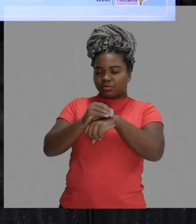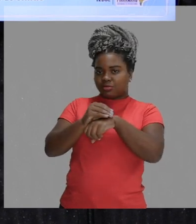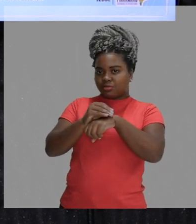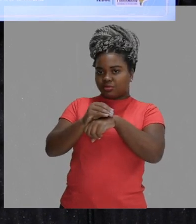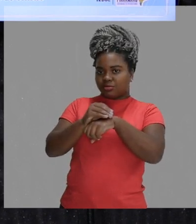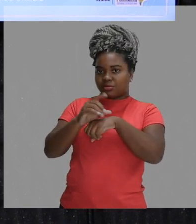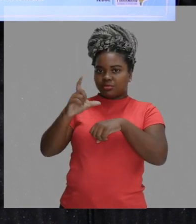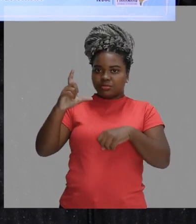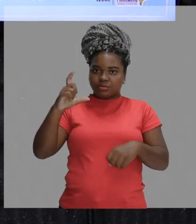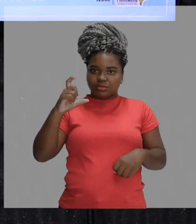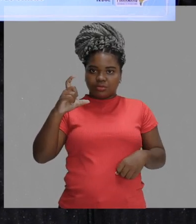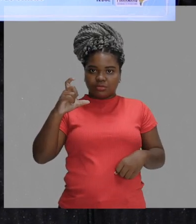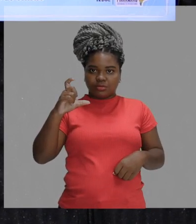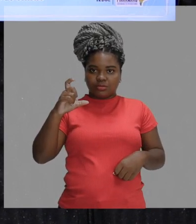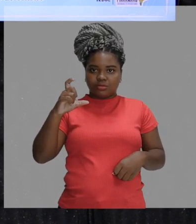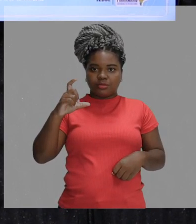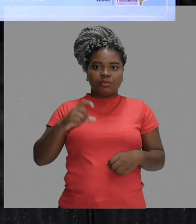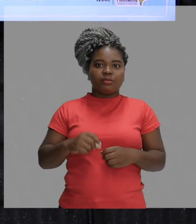fotográfica digital.